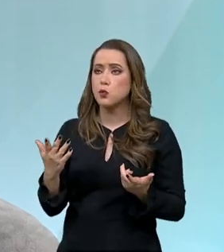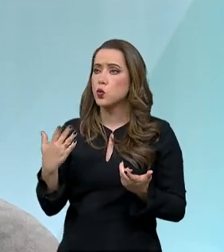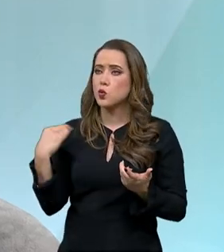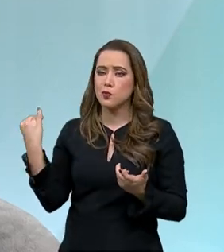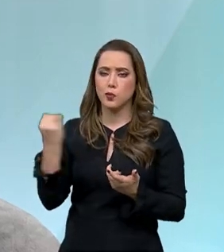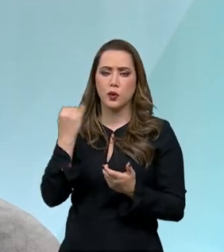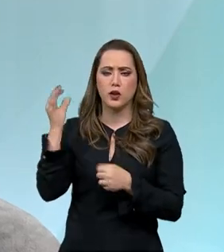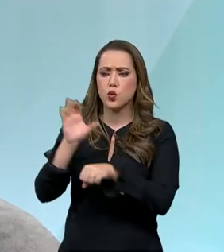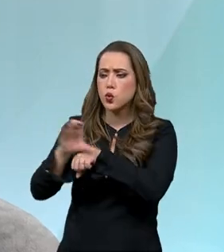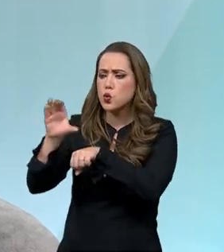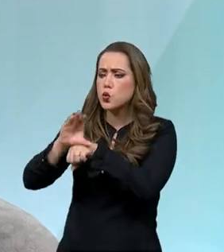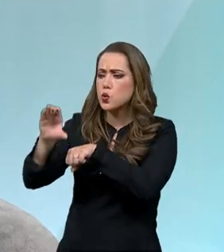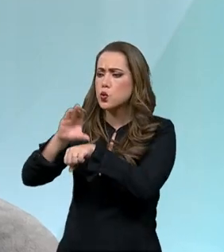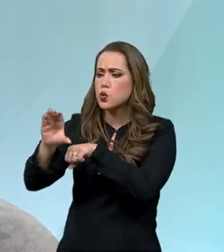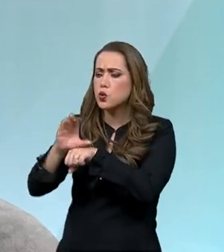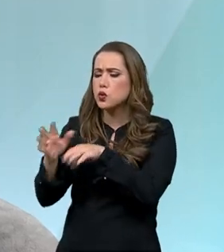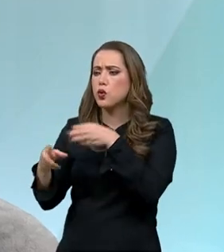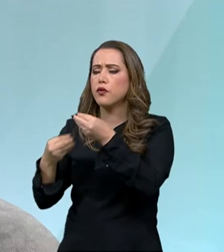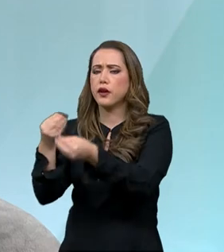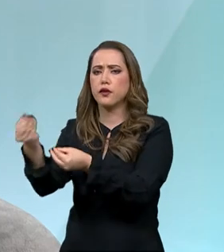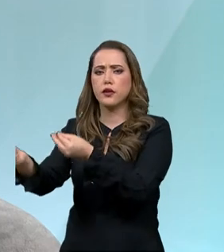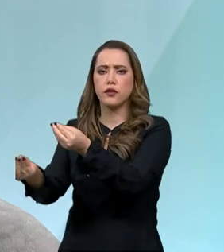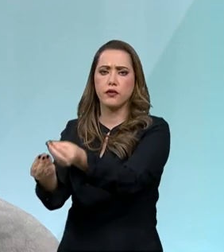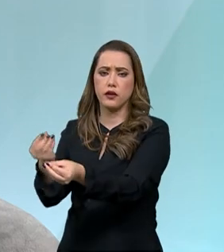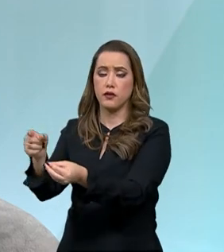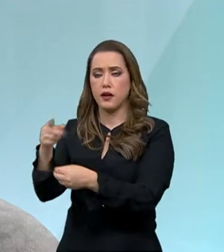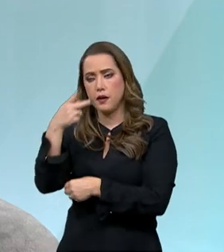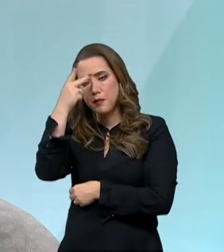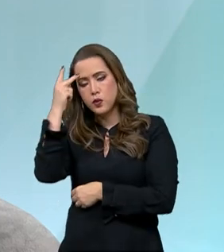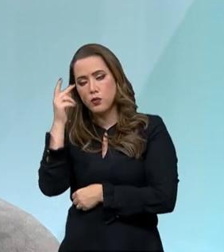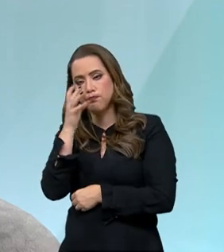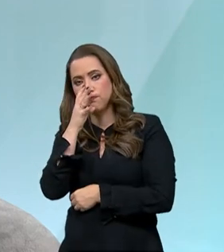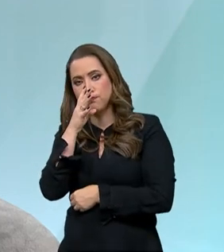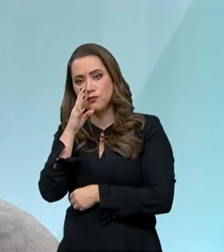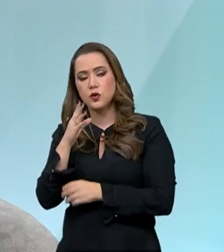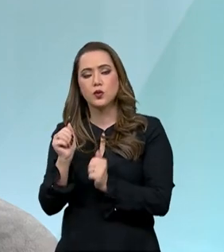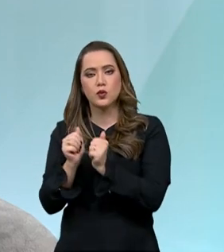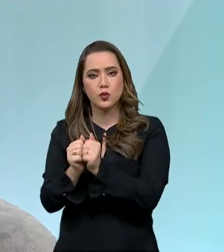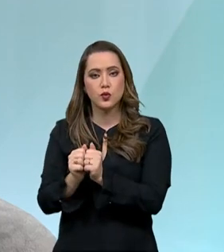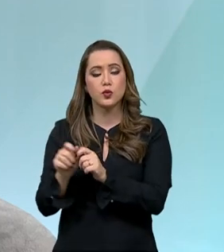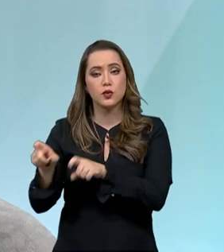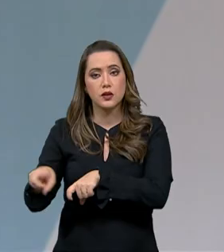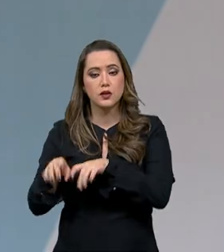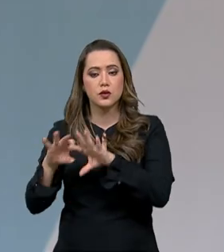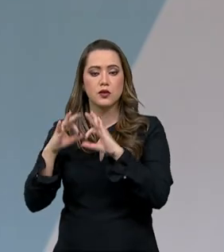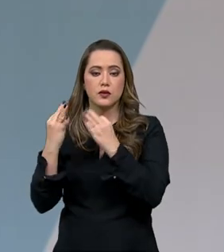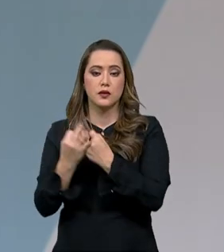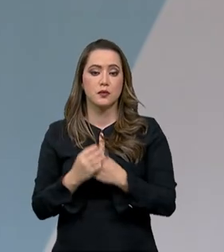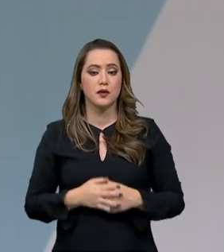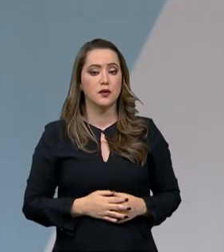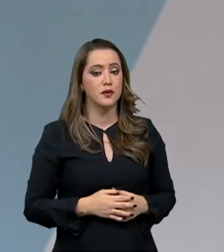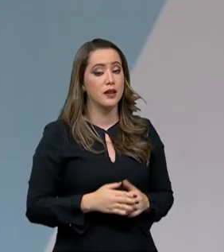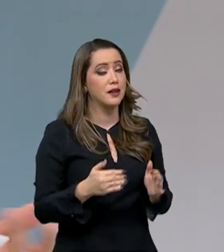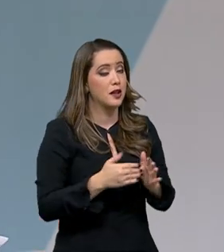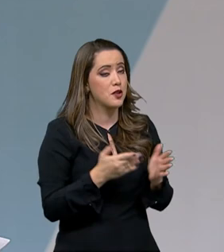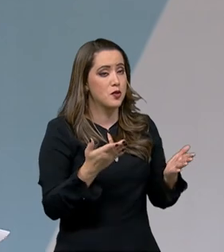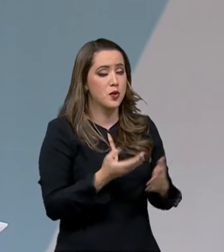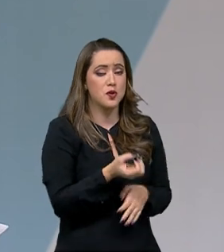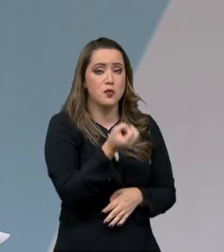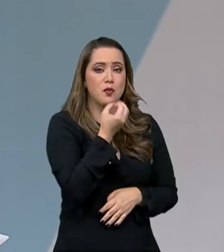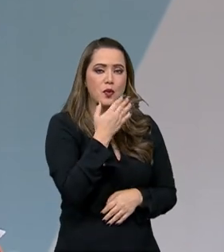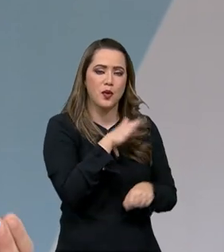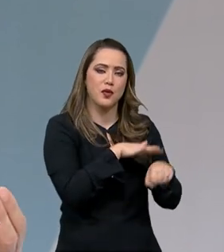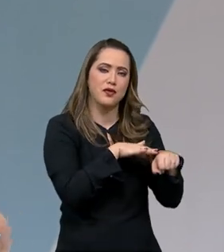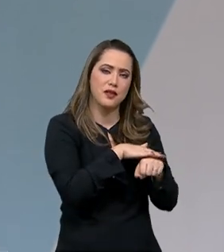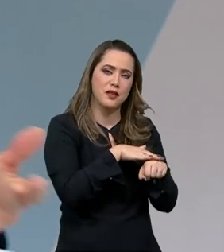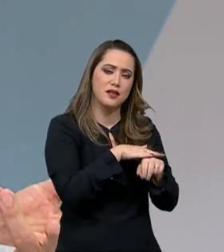Então, é assim que nós chegamos até o produtor, agricultor familiar. Tá, muito bom. Até aqui, nossa conversa está ótima, né? A gente falou